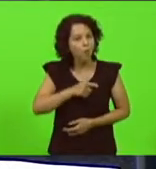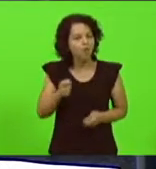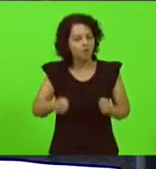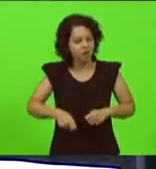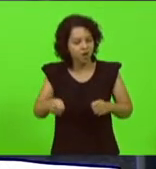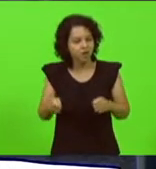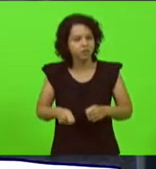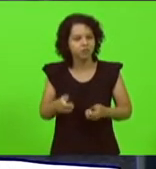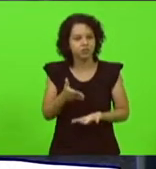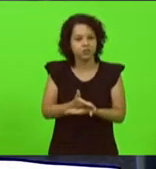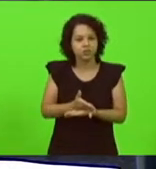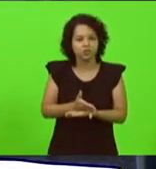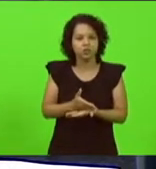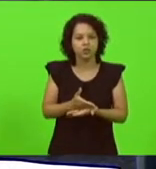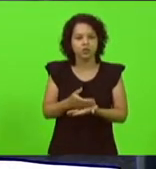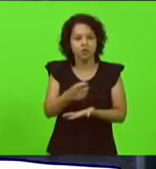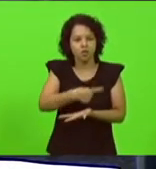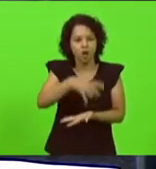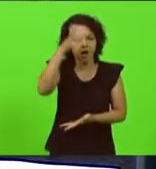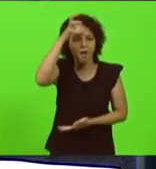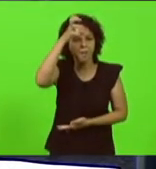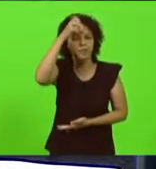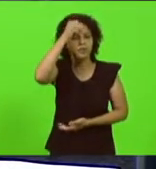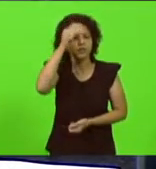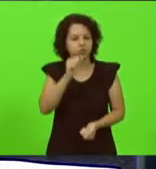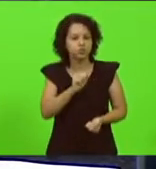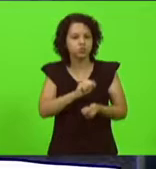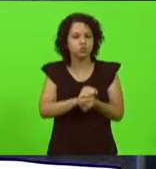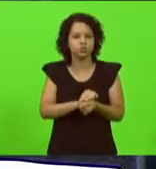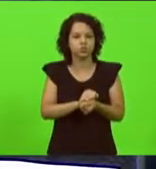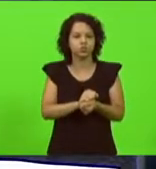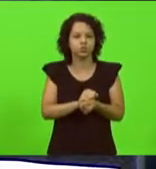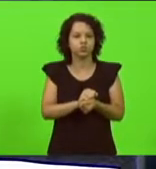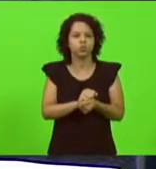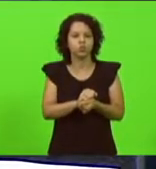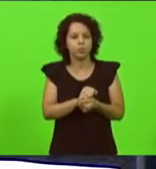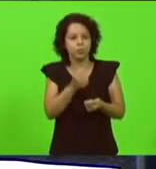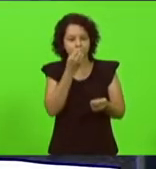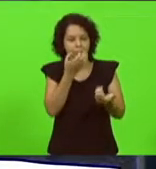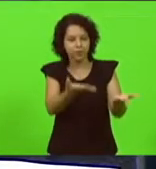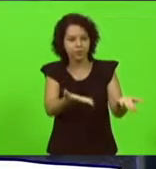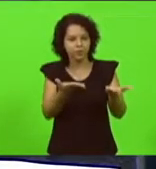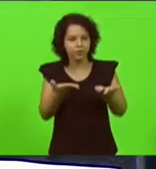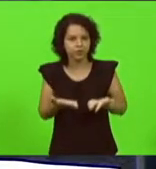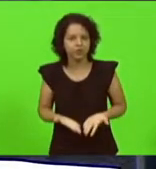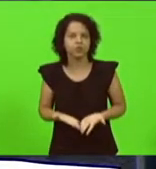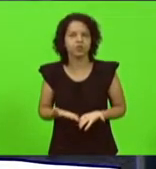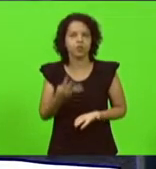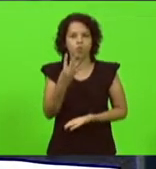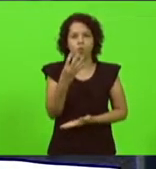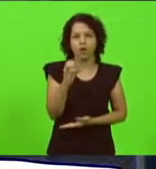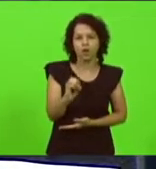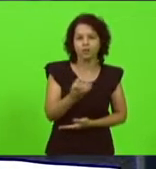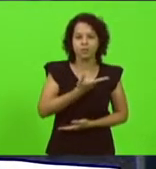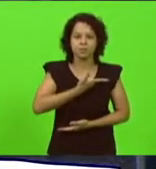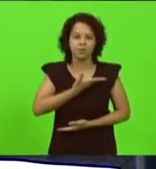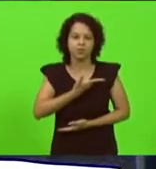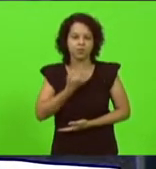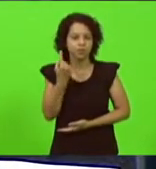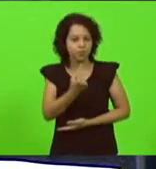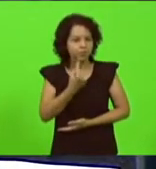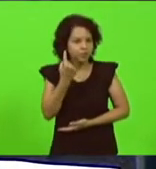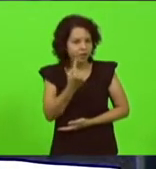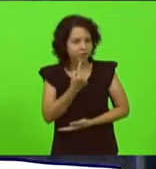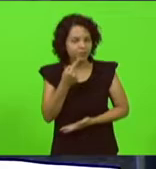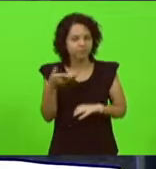cadeira aqui e aprender um pouquinho junto. Então, o senhor seja bem-vindo aos 40 amigos deputados que lhes acolhem